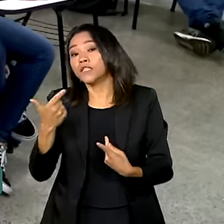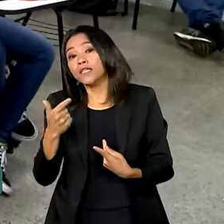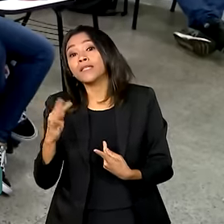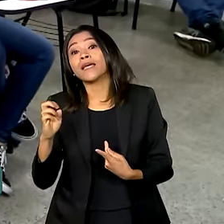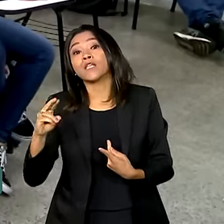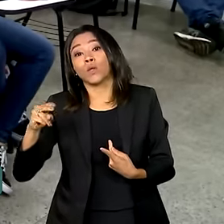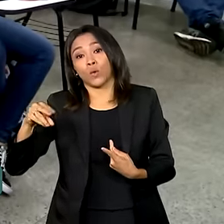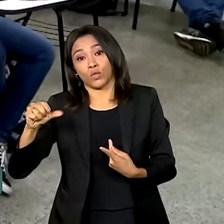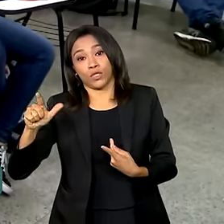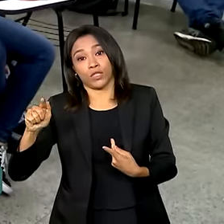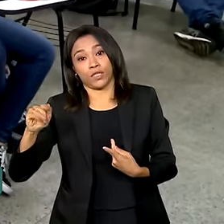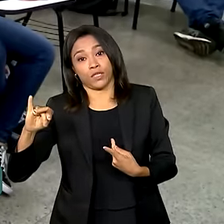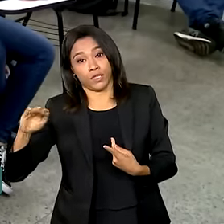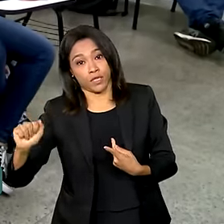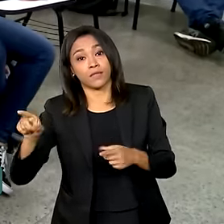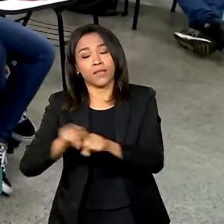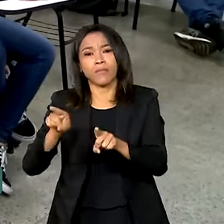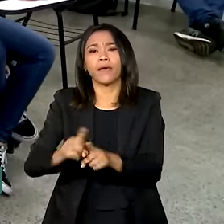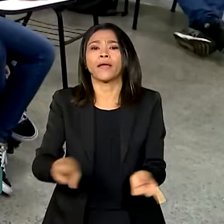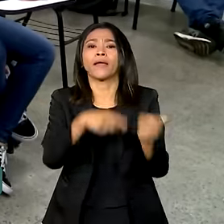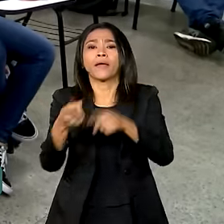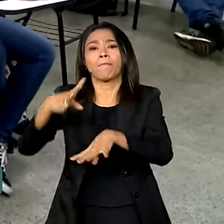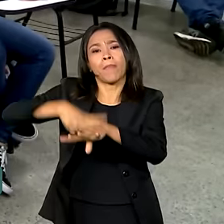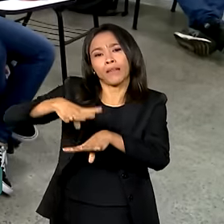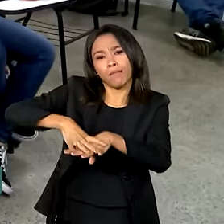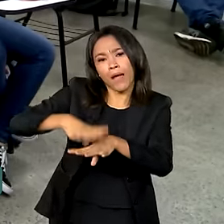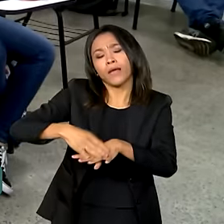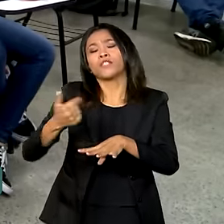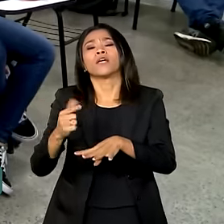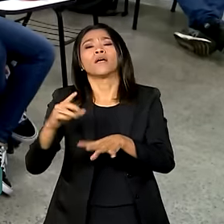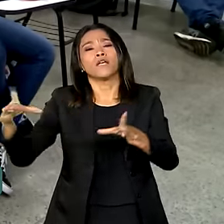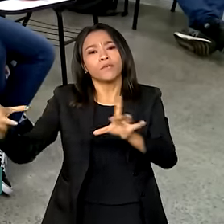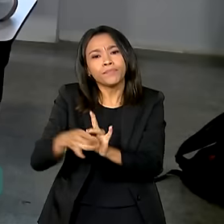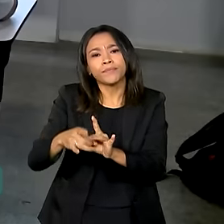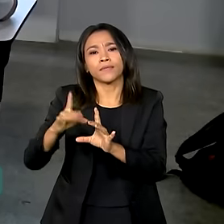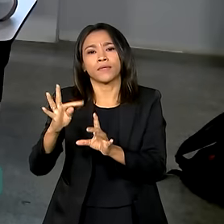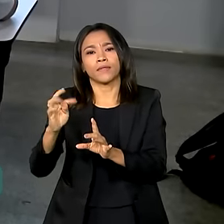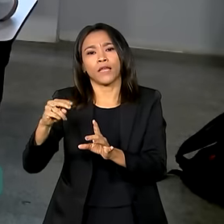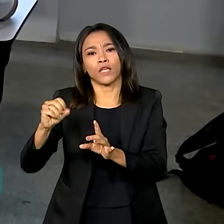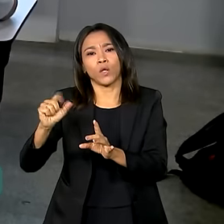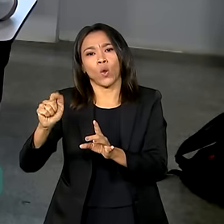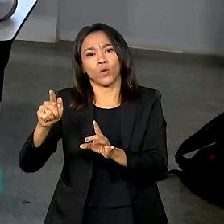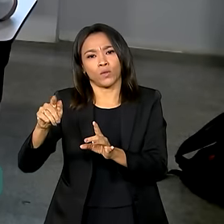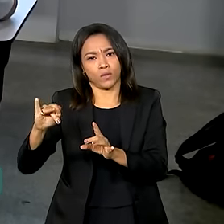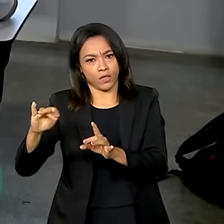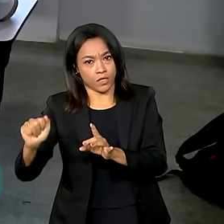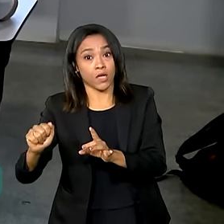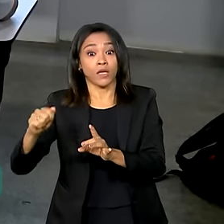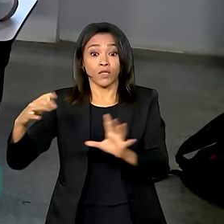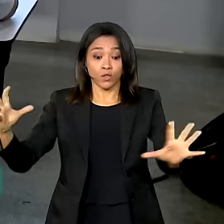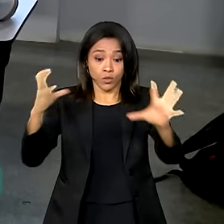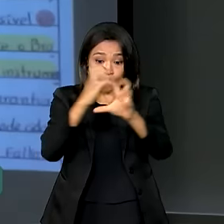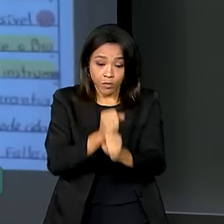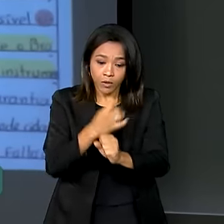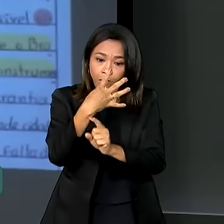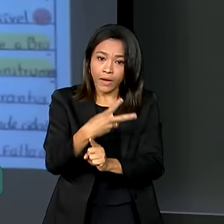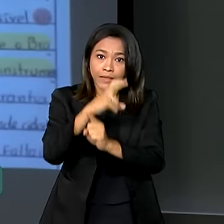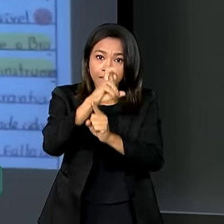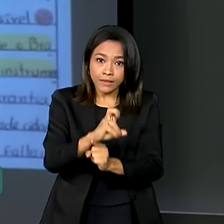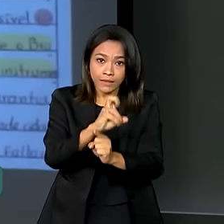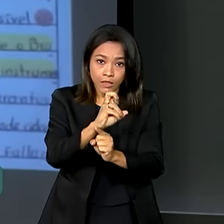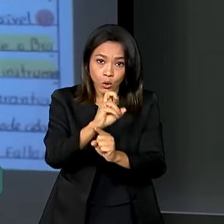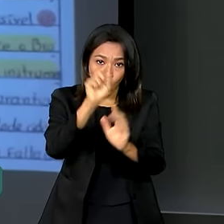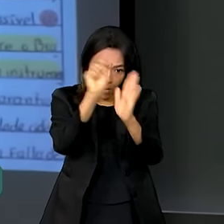tecnologias, assim como de matemática e suas tecnologias. São 45 questões em cada